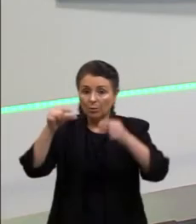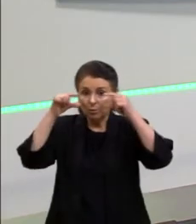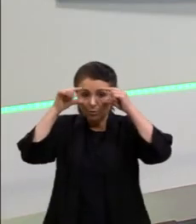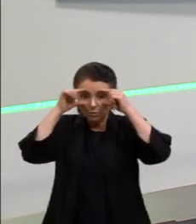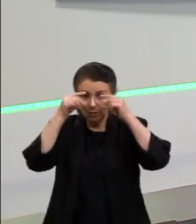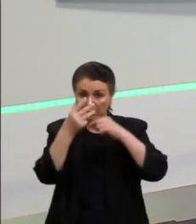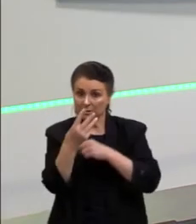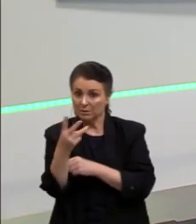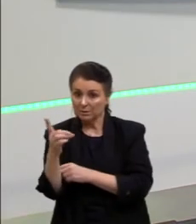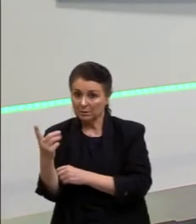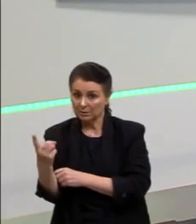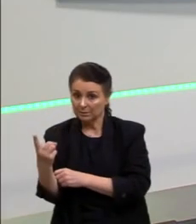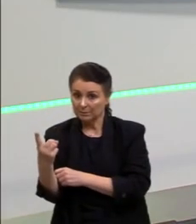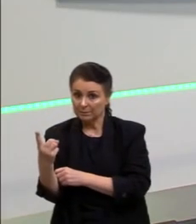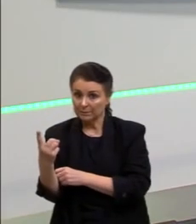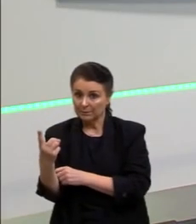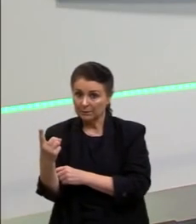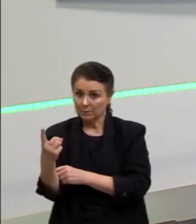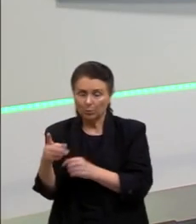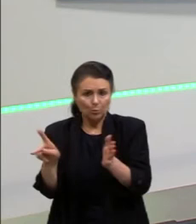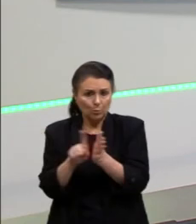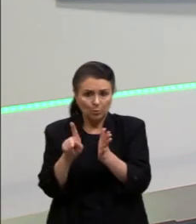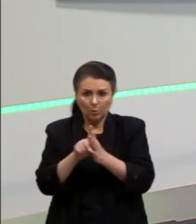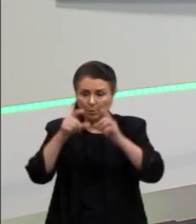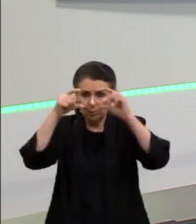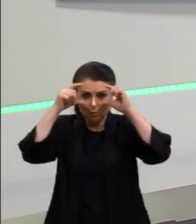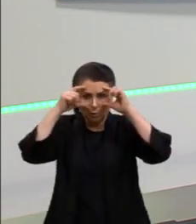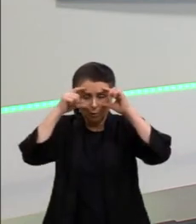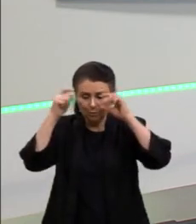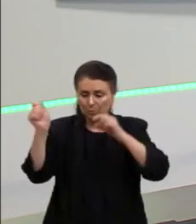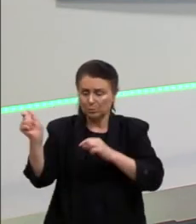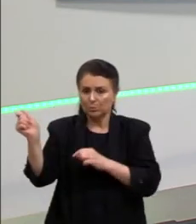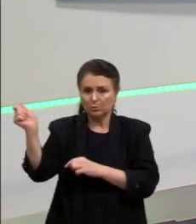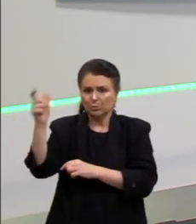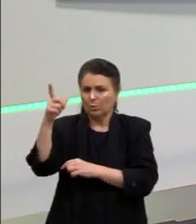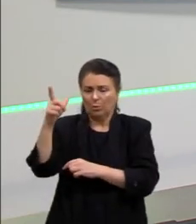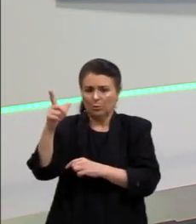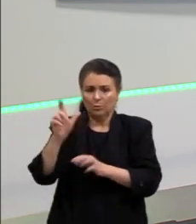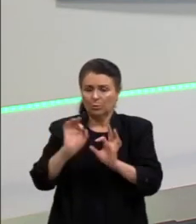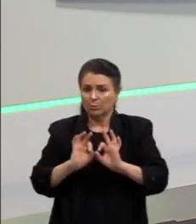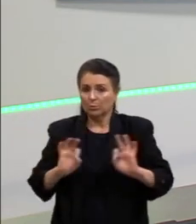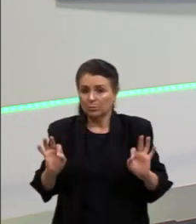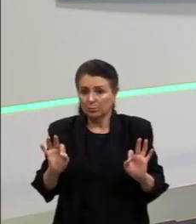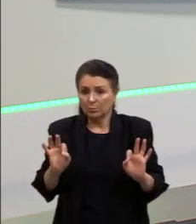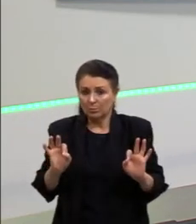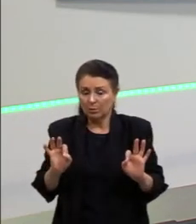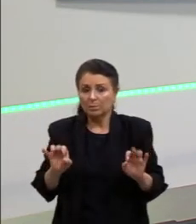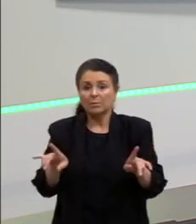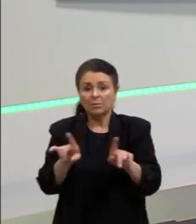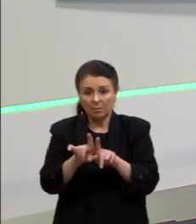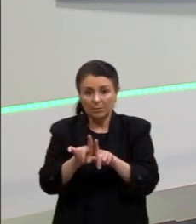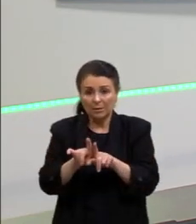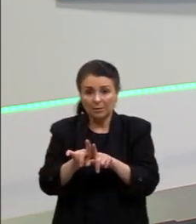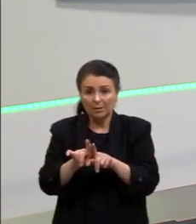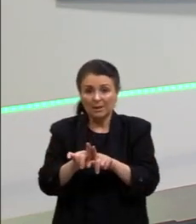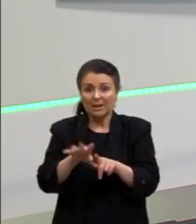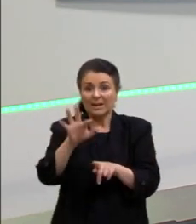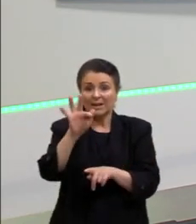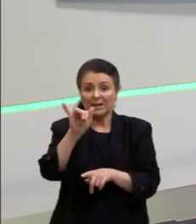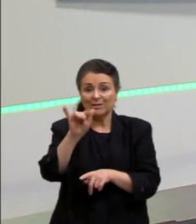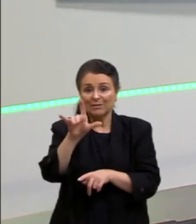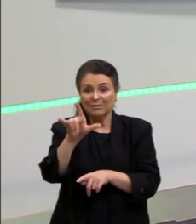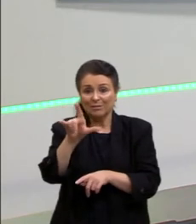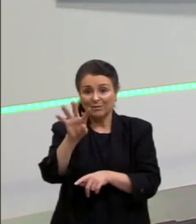3D. O nosso próprio óculos de sol, ele é, de uma forma, o polarizador. O óculos